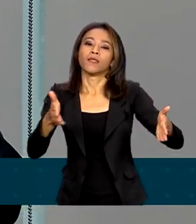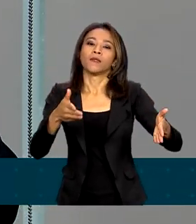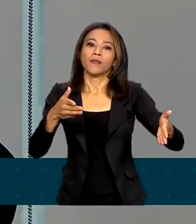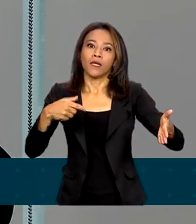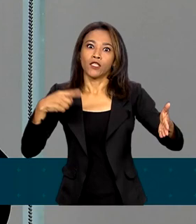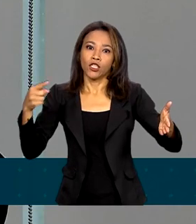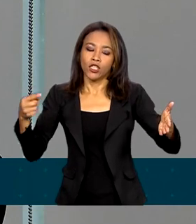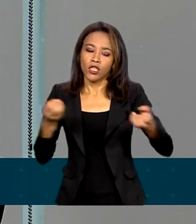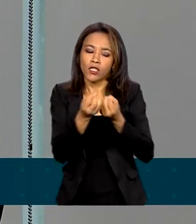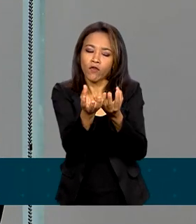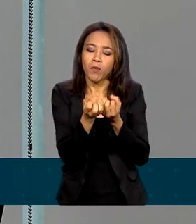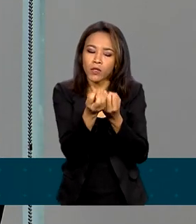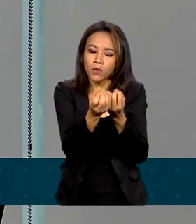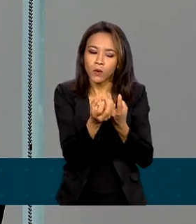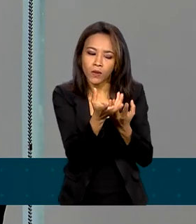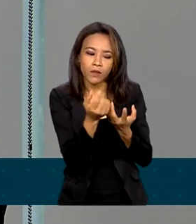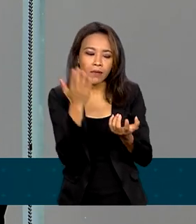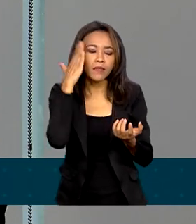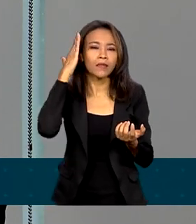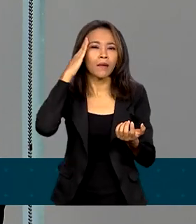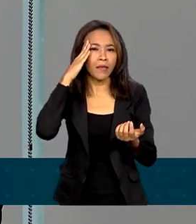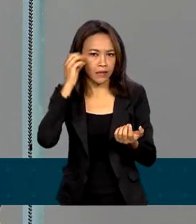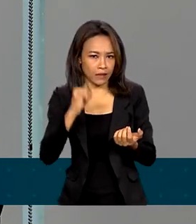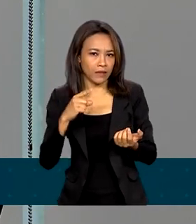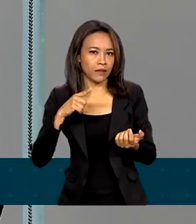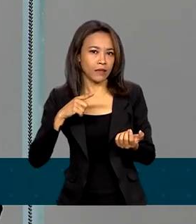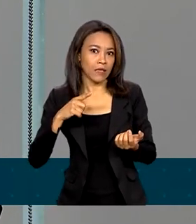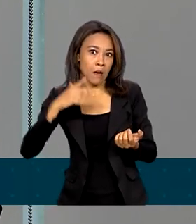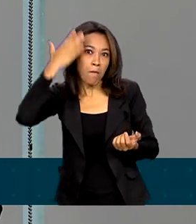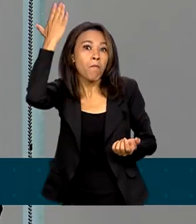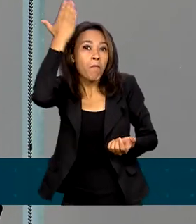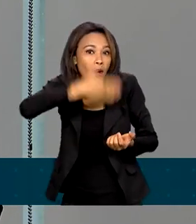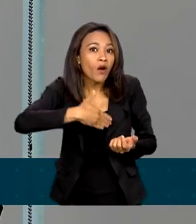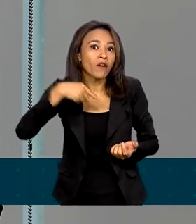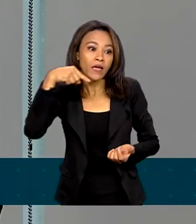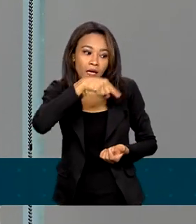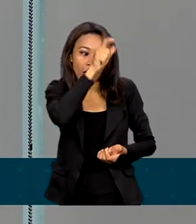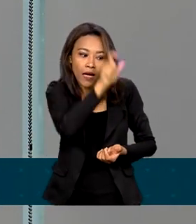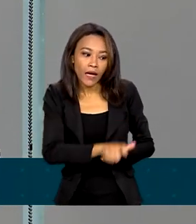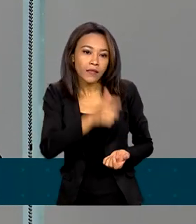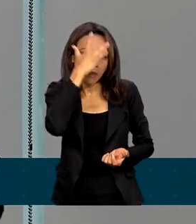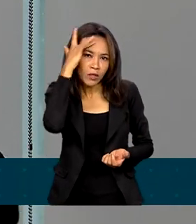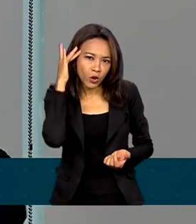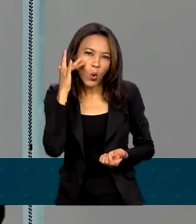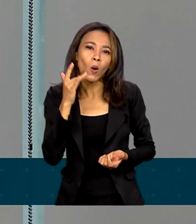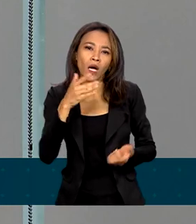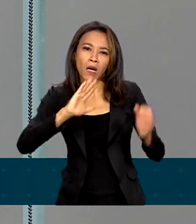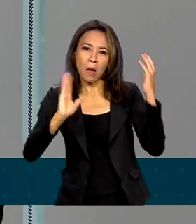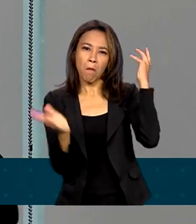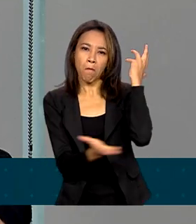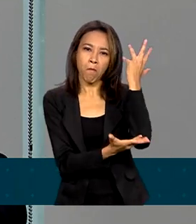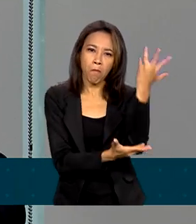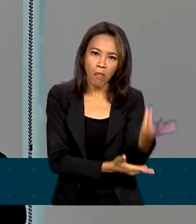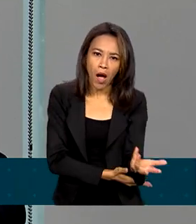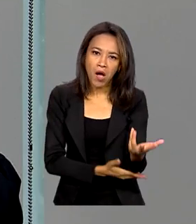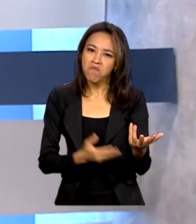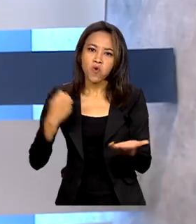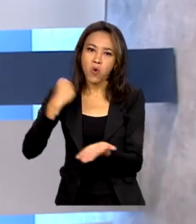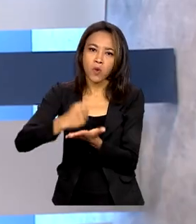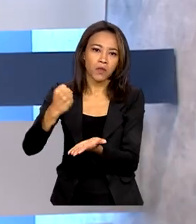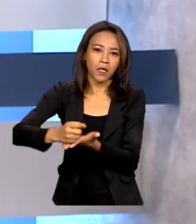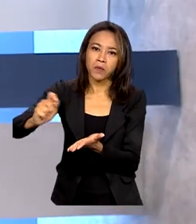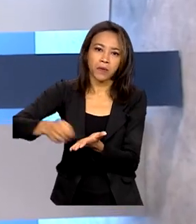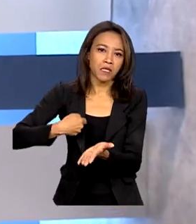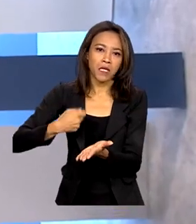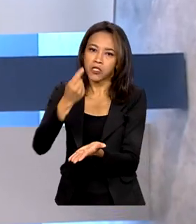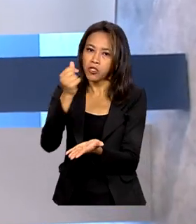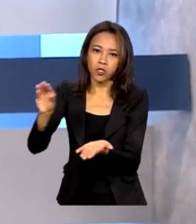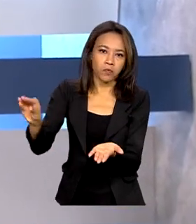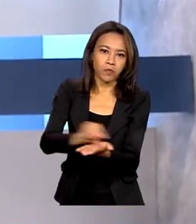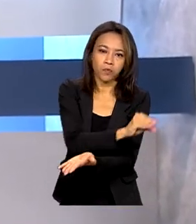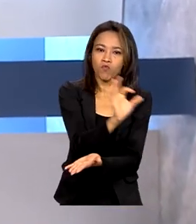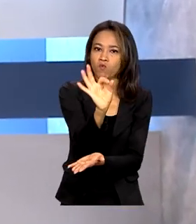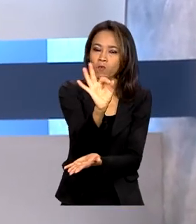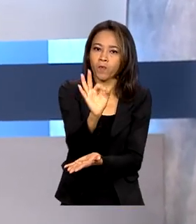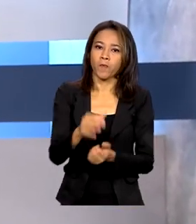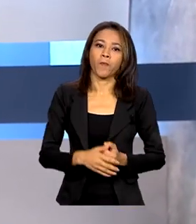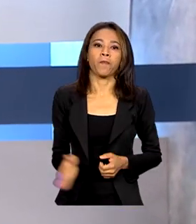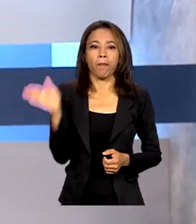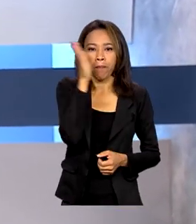ações